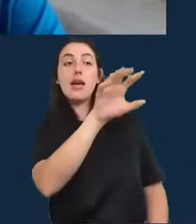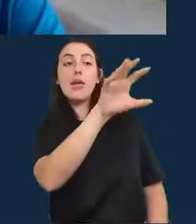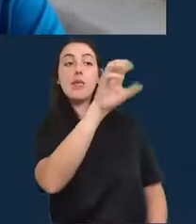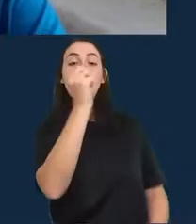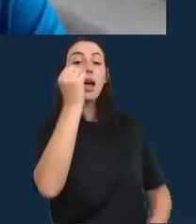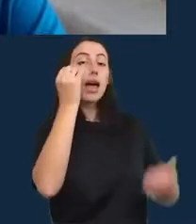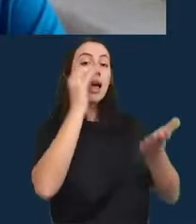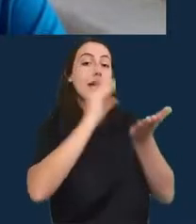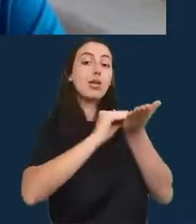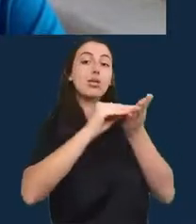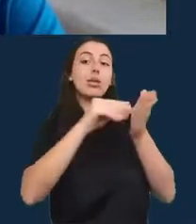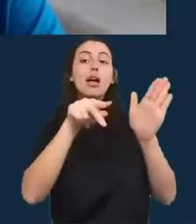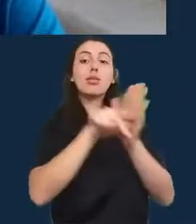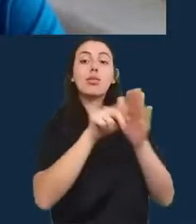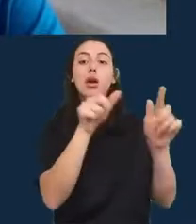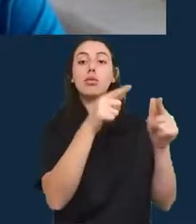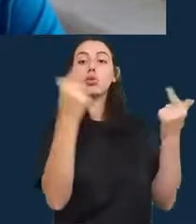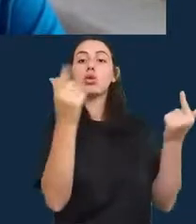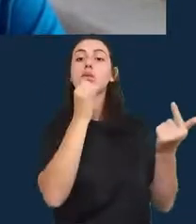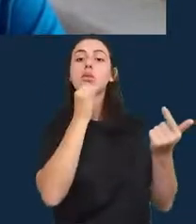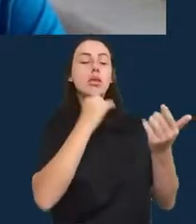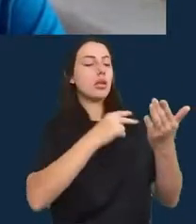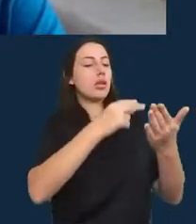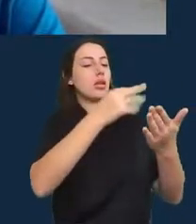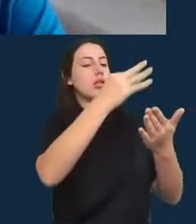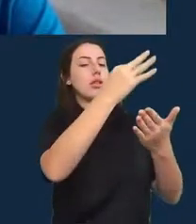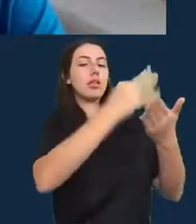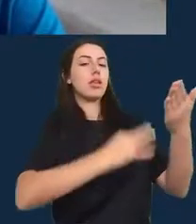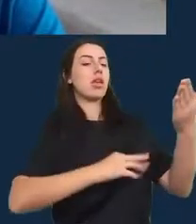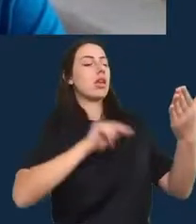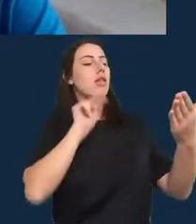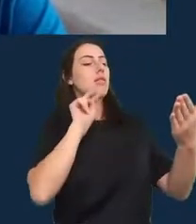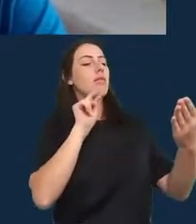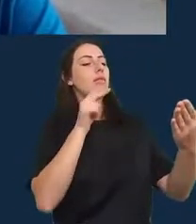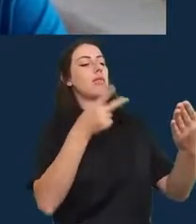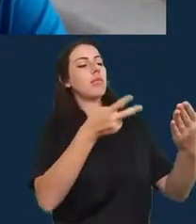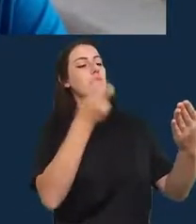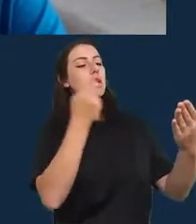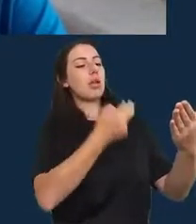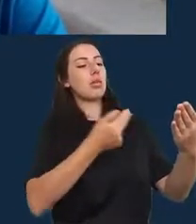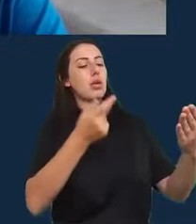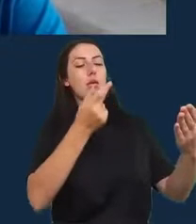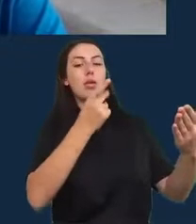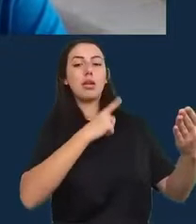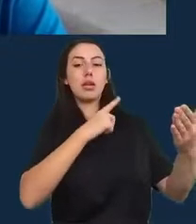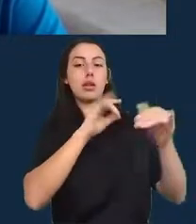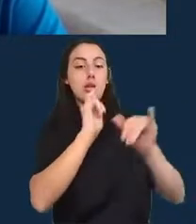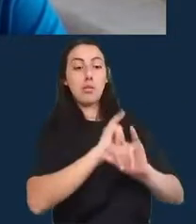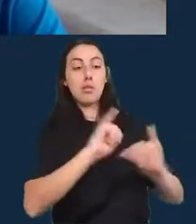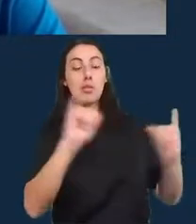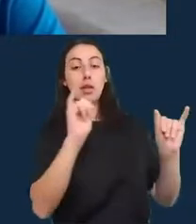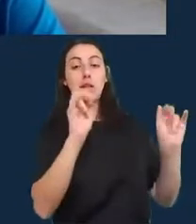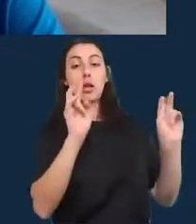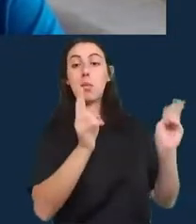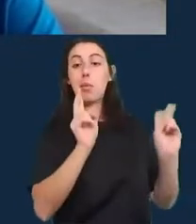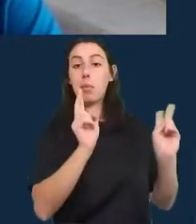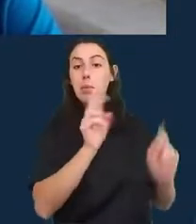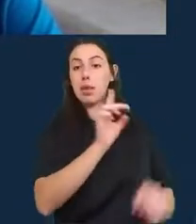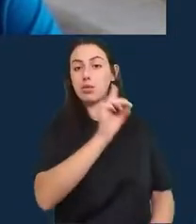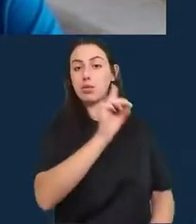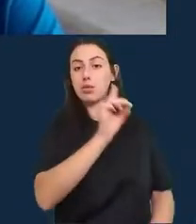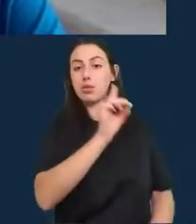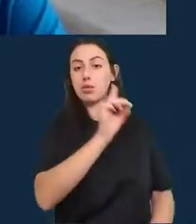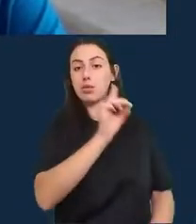da primeira página e veem se muitos jornais têm uma mensagem semelhante no mesmo dia então não é que um